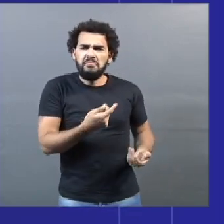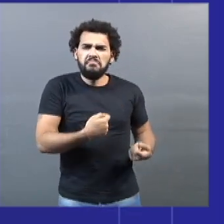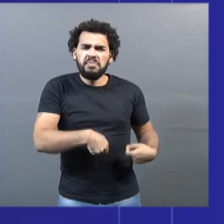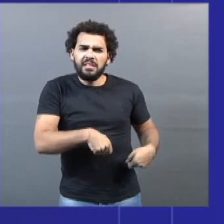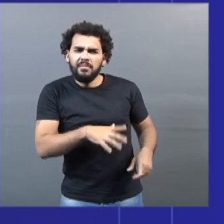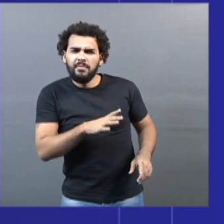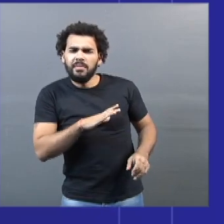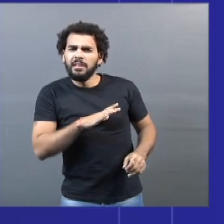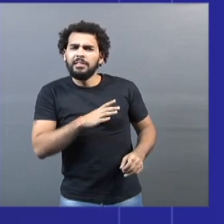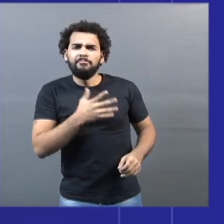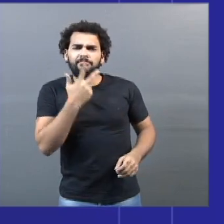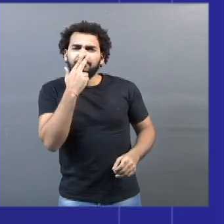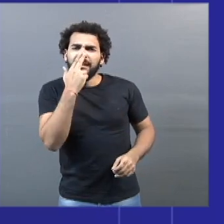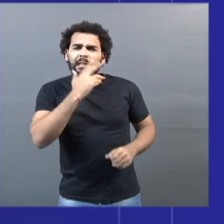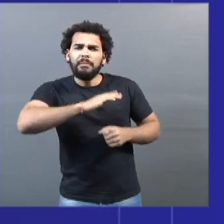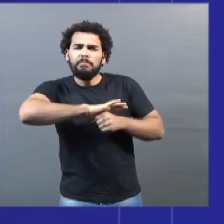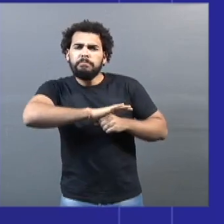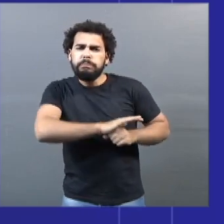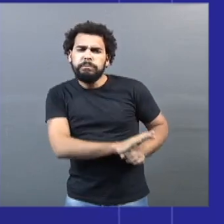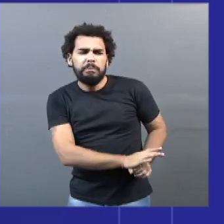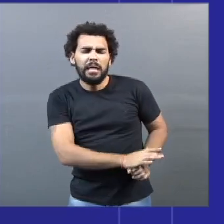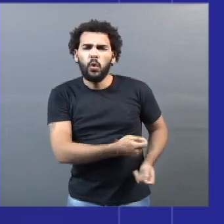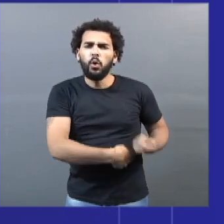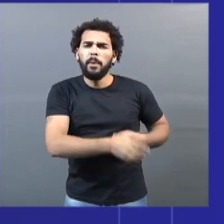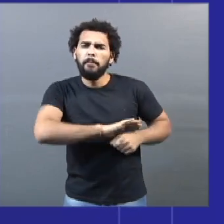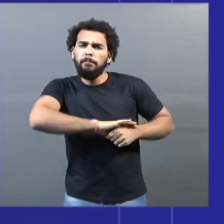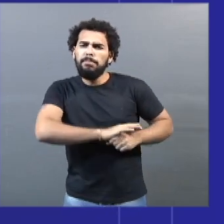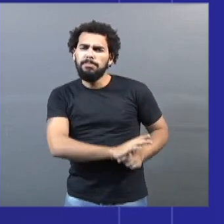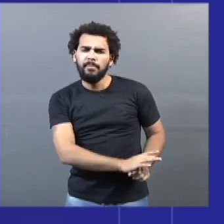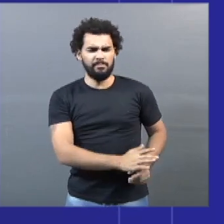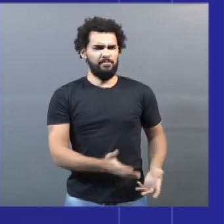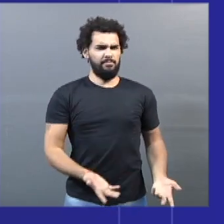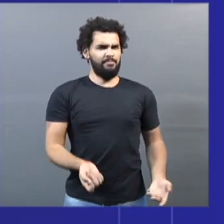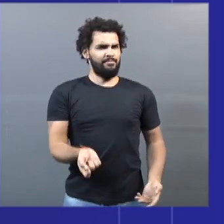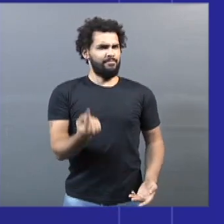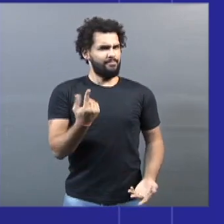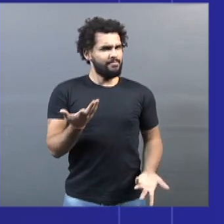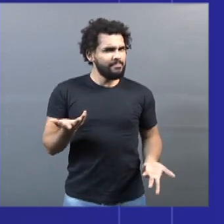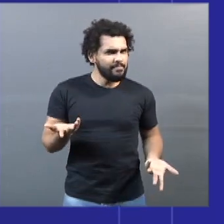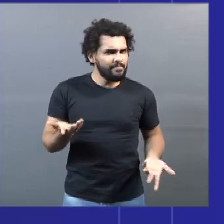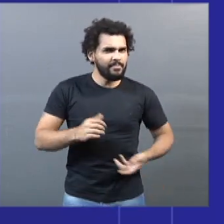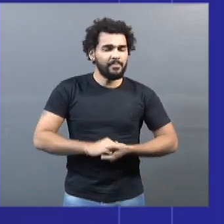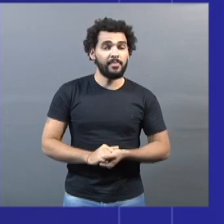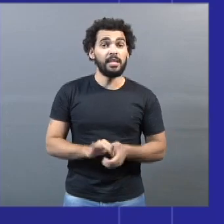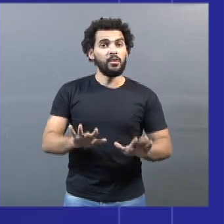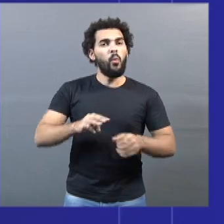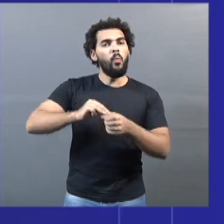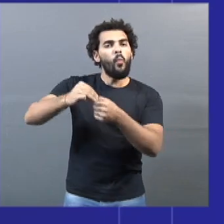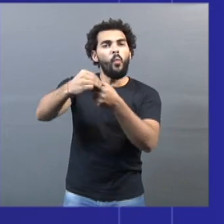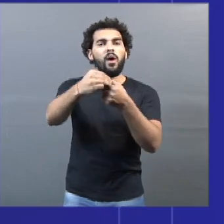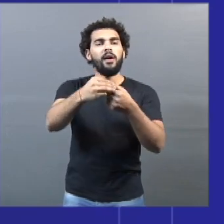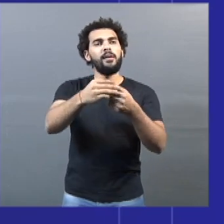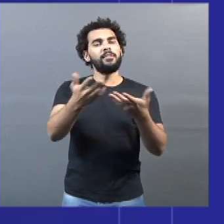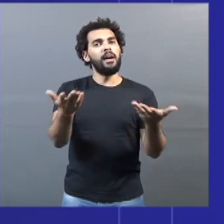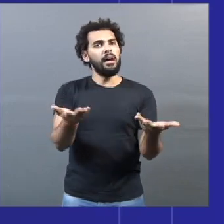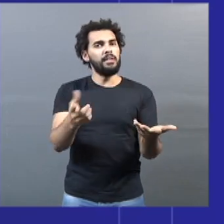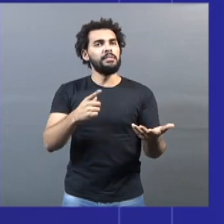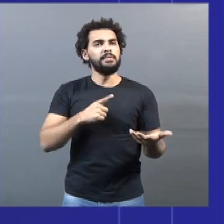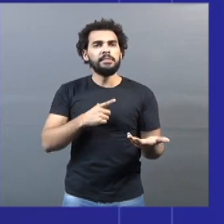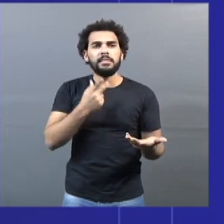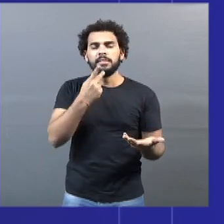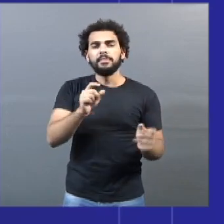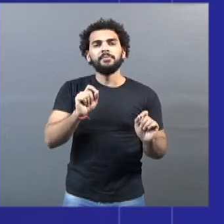Os municípios é que, sem nenhuma orientação do governo federal ou do governo de Minas, decidiam por